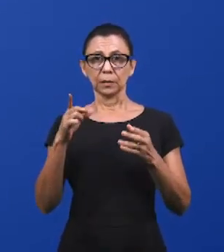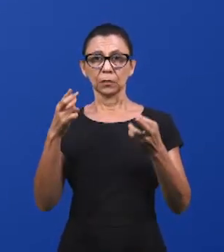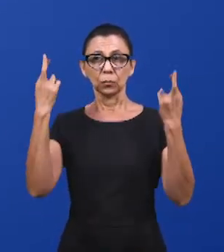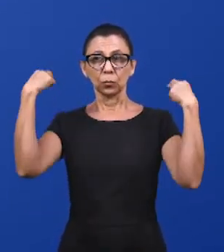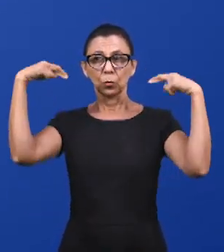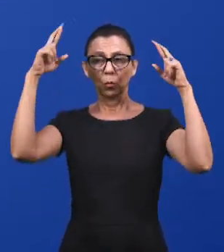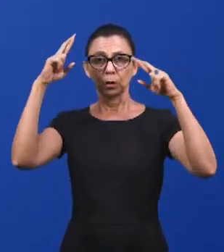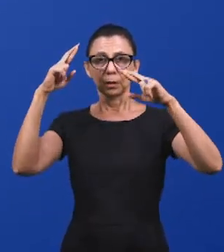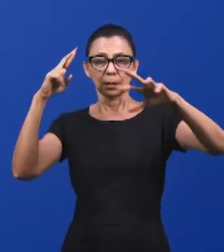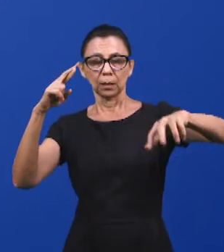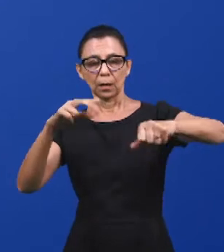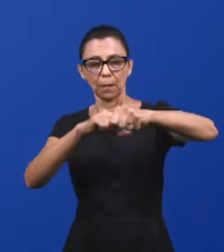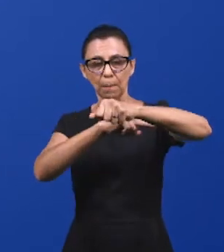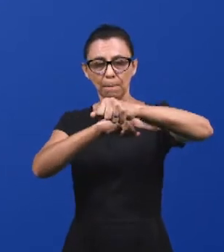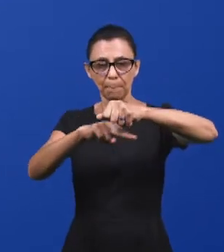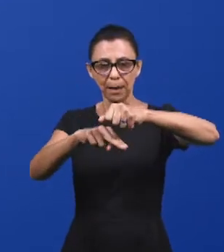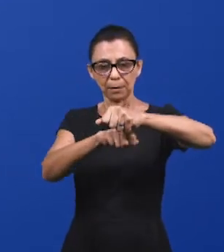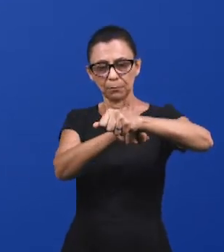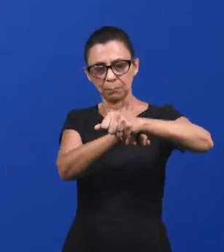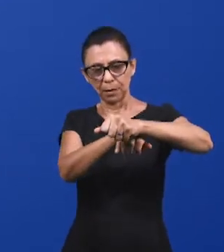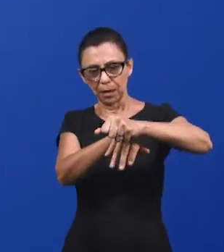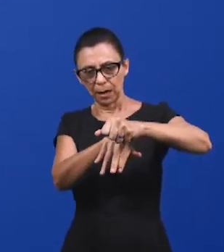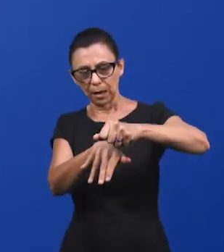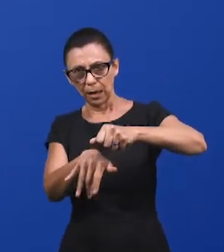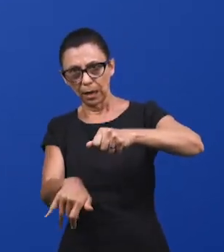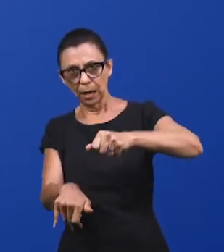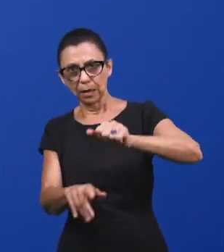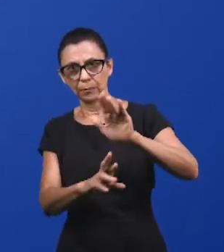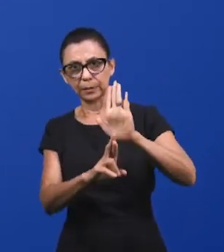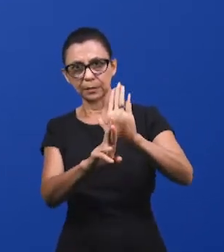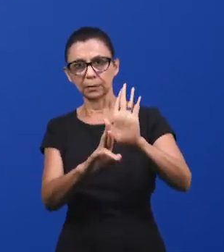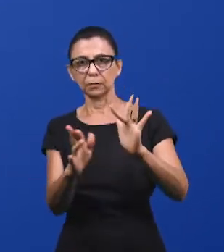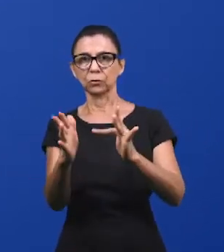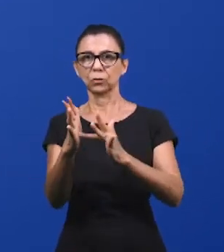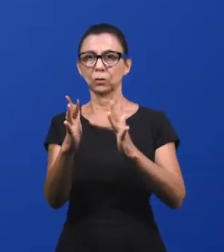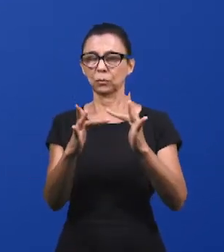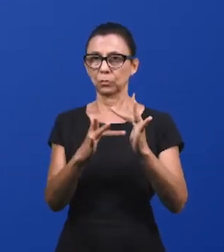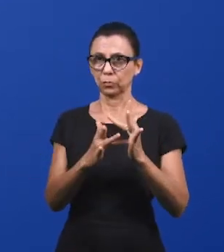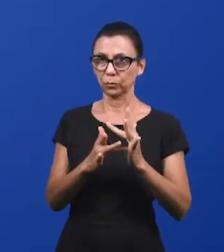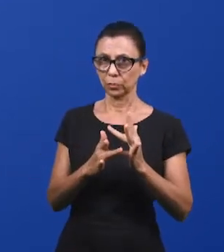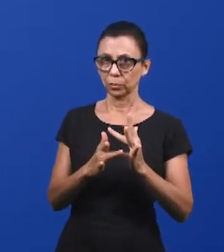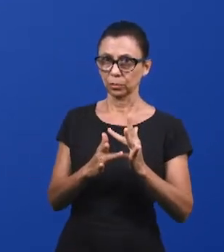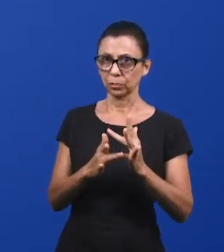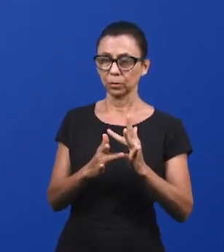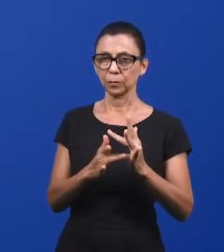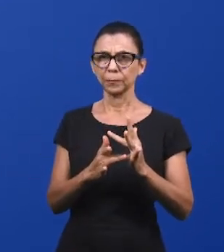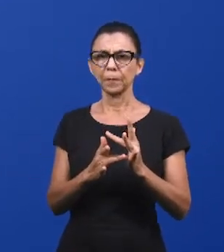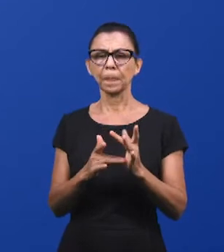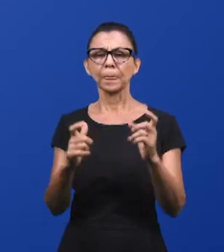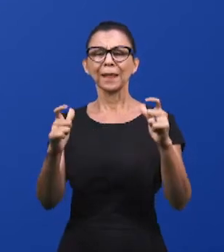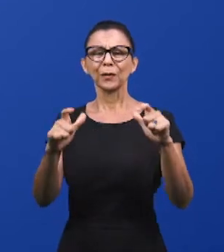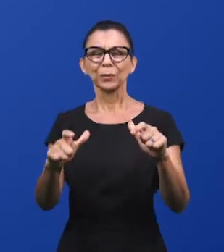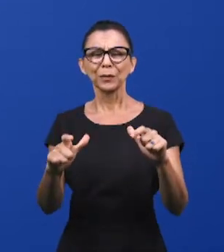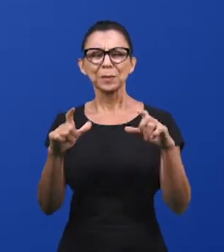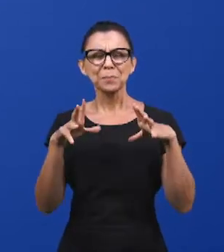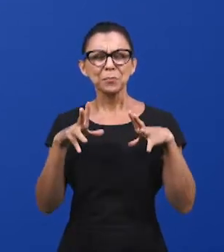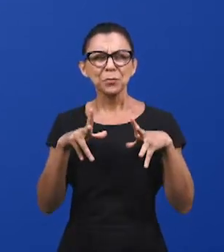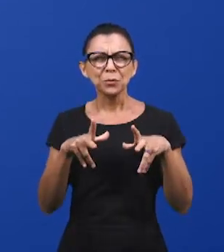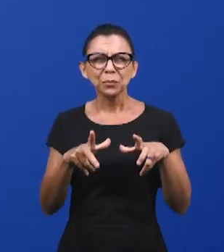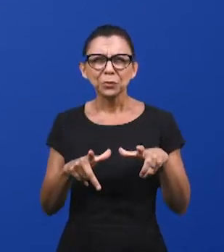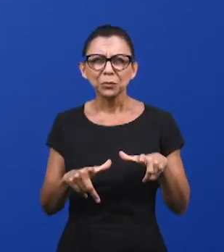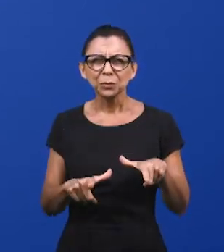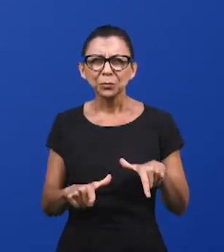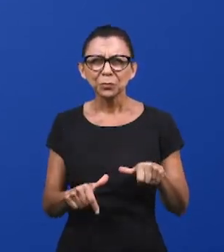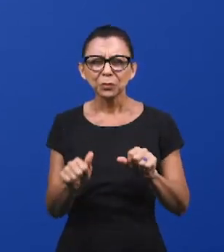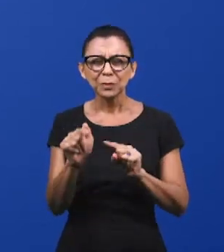seu sangue derramado, tipificando assim o Senhor Jesus. E o lugar Santíssimo, onde havia a Arca da